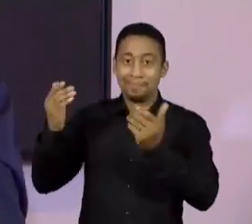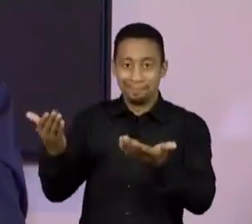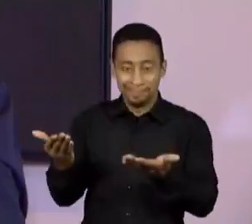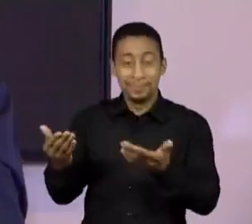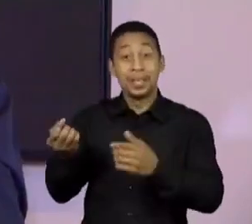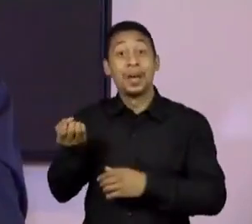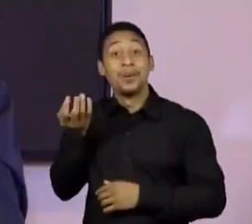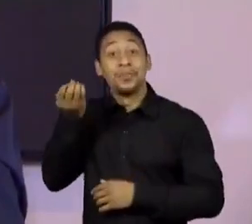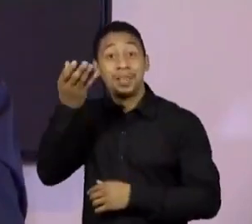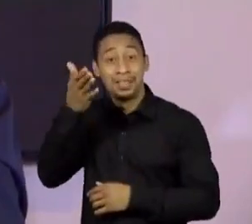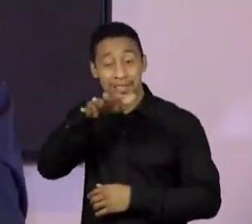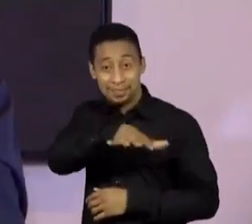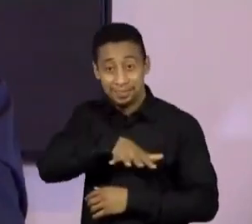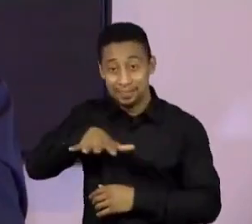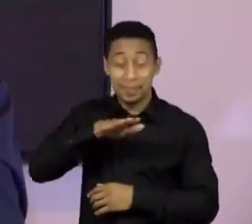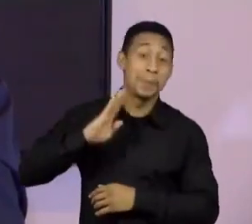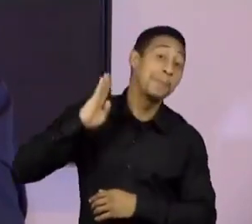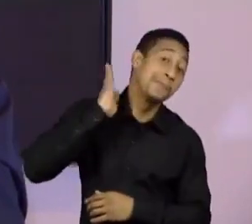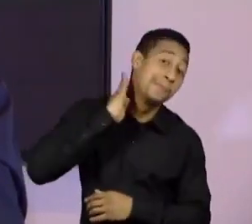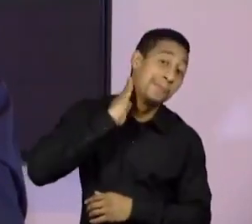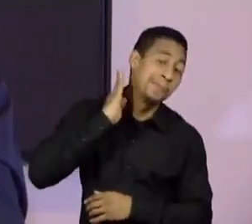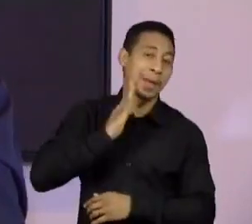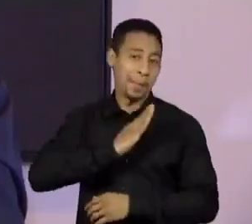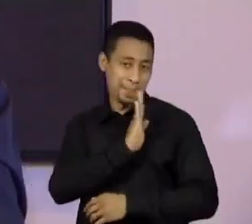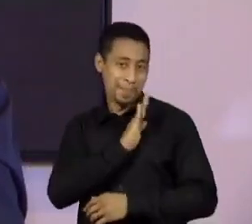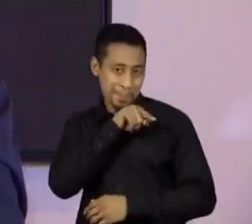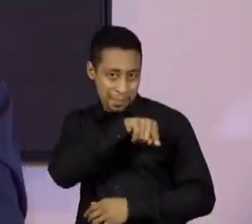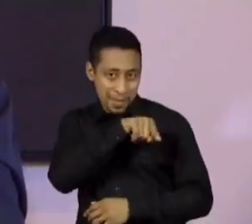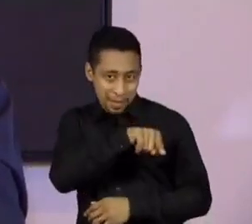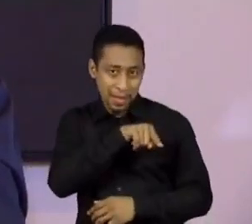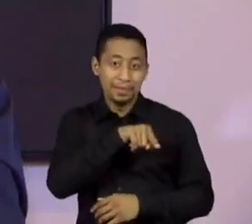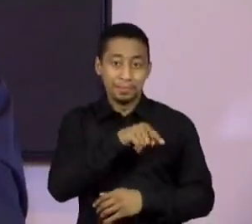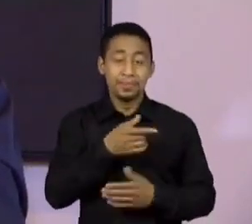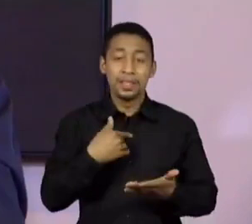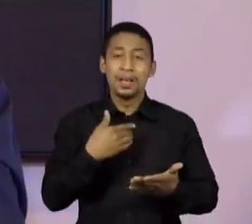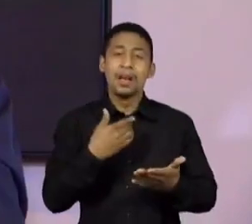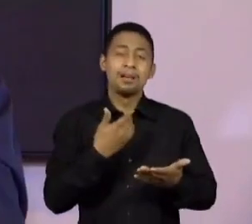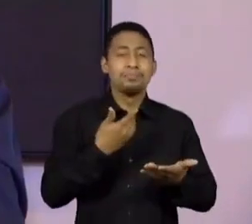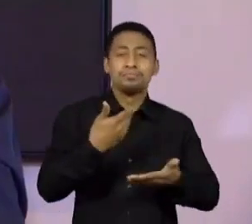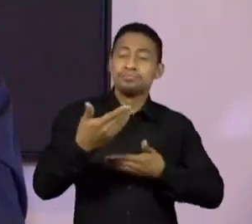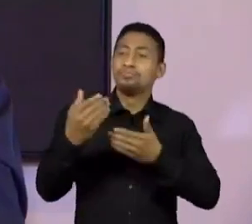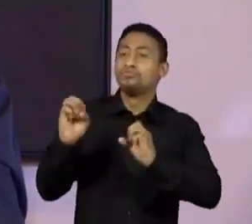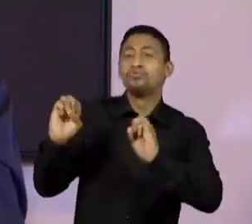e estava no restaurante, depois do show...